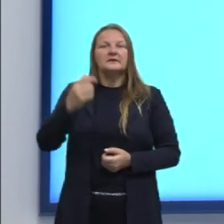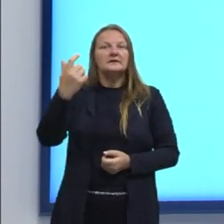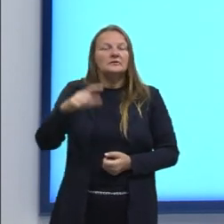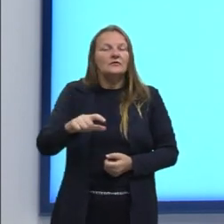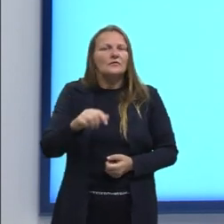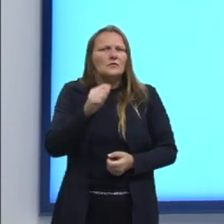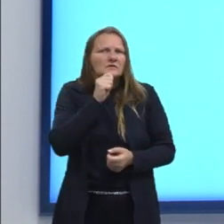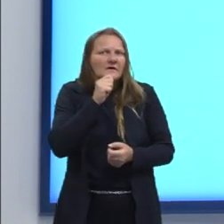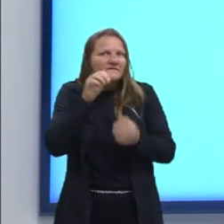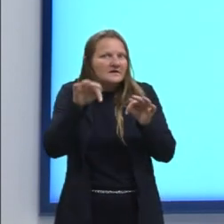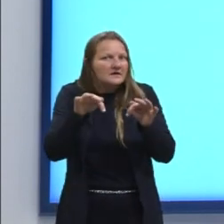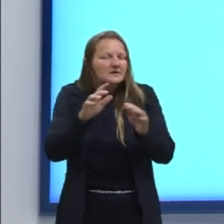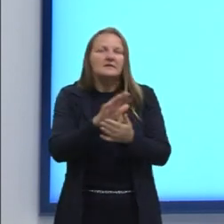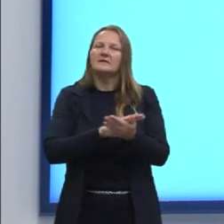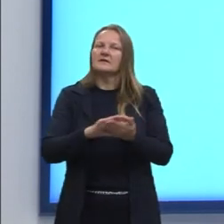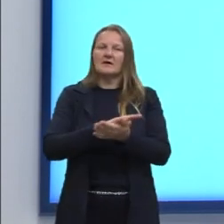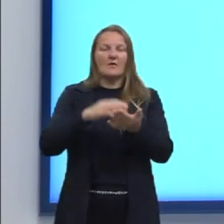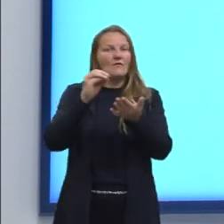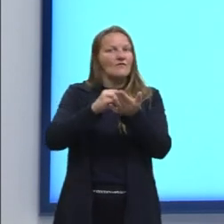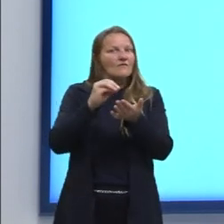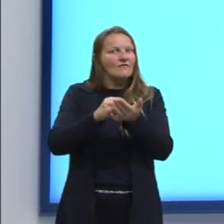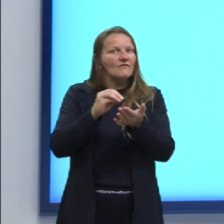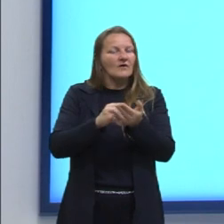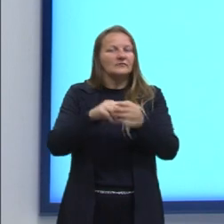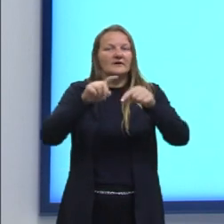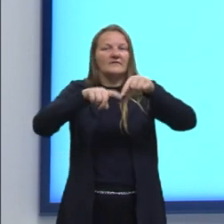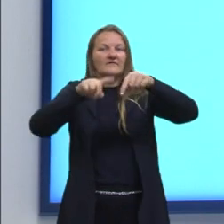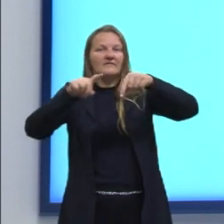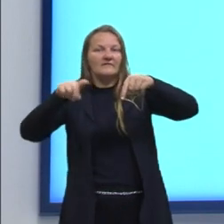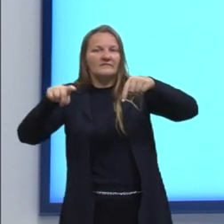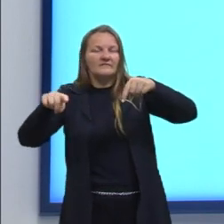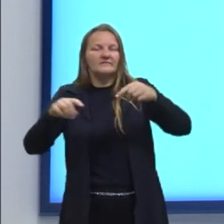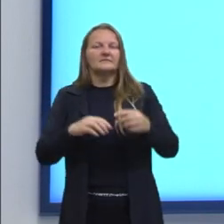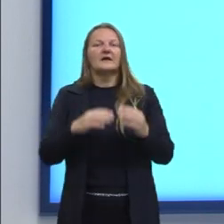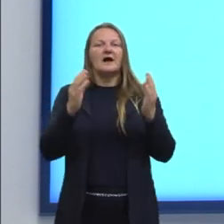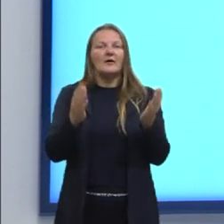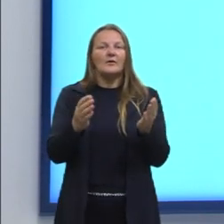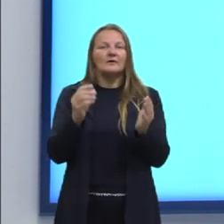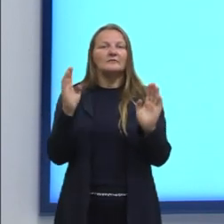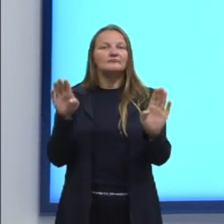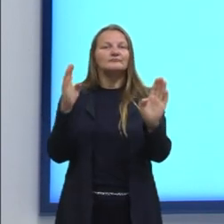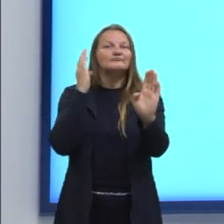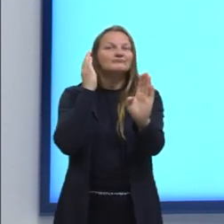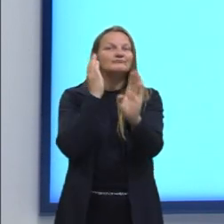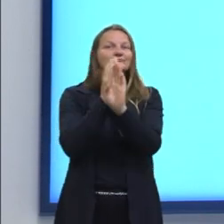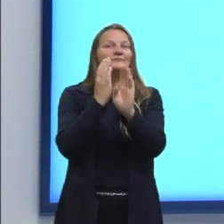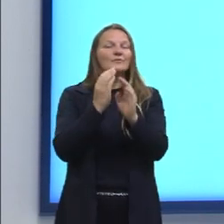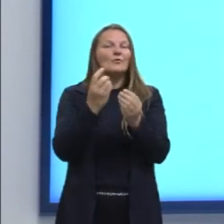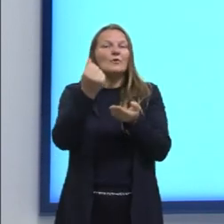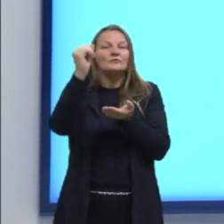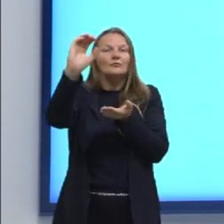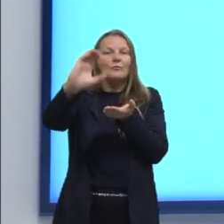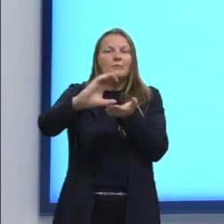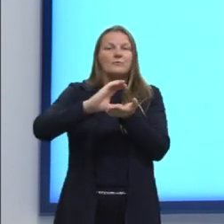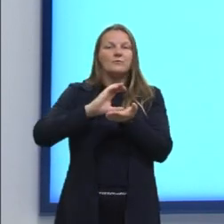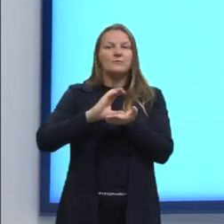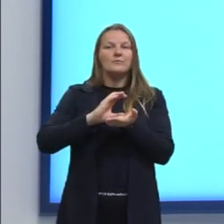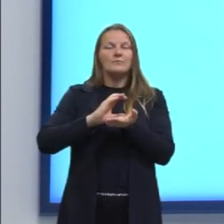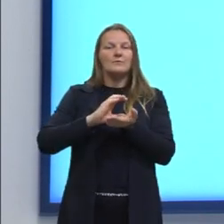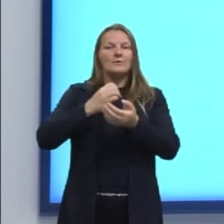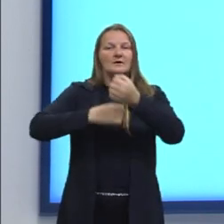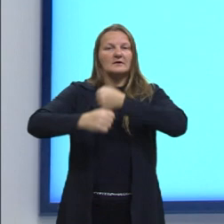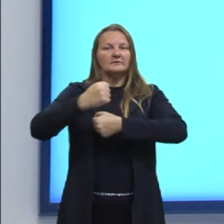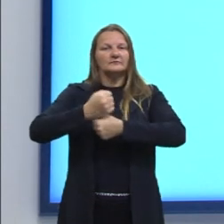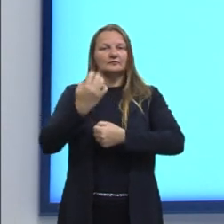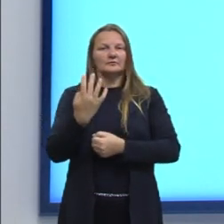ainda não terminamos. Essa foi a variação. Agora, se eu quero chegar na receita ali específica do ano 4,